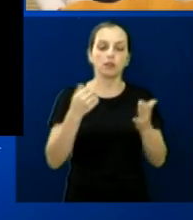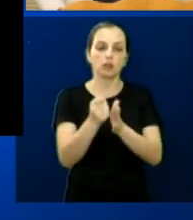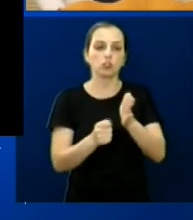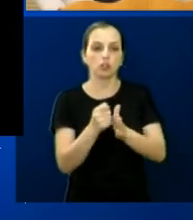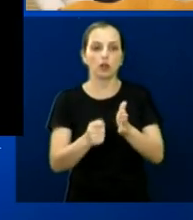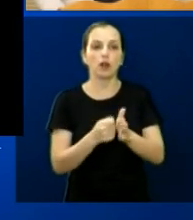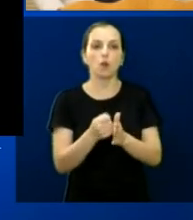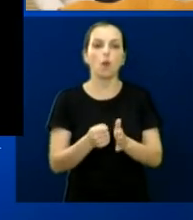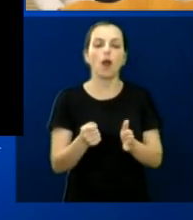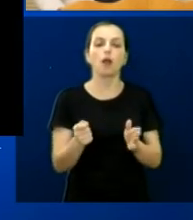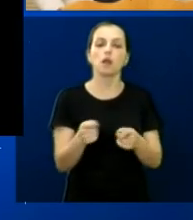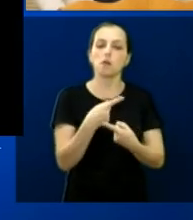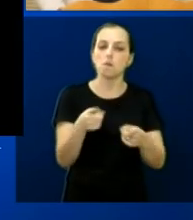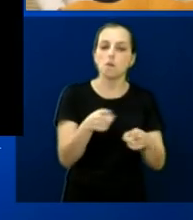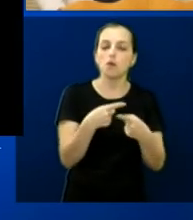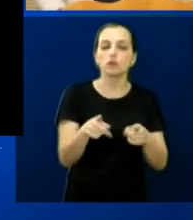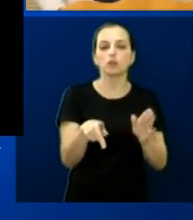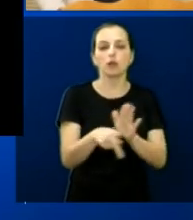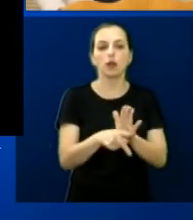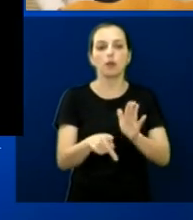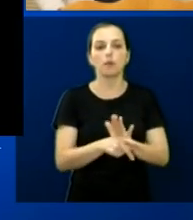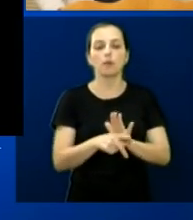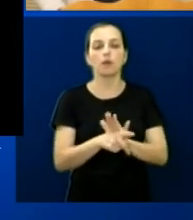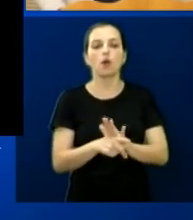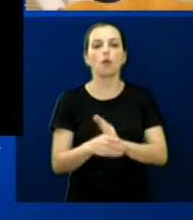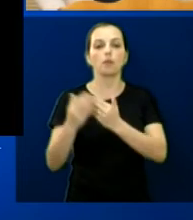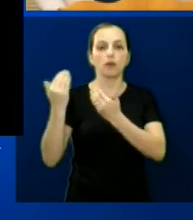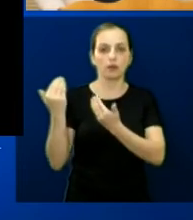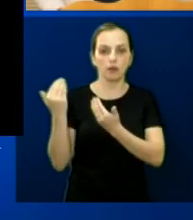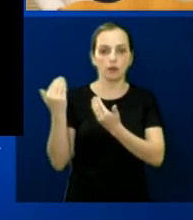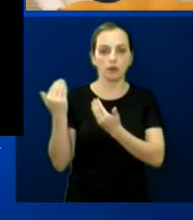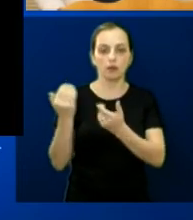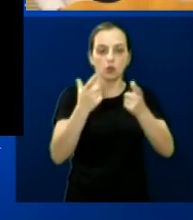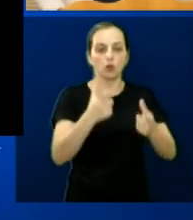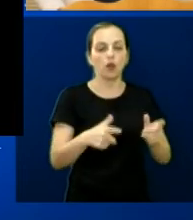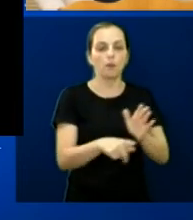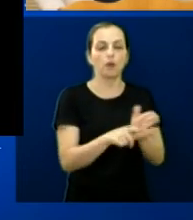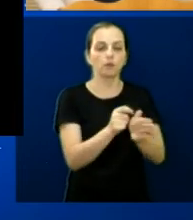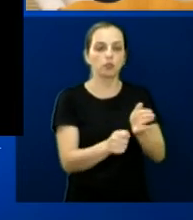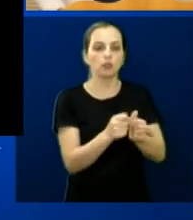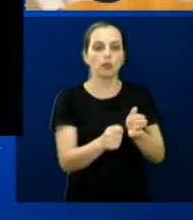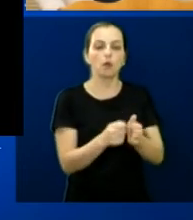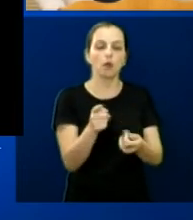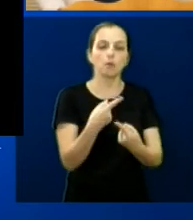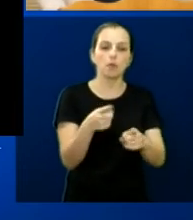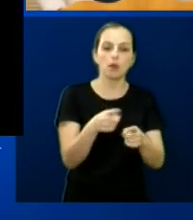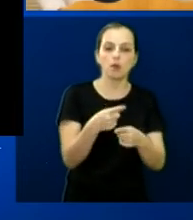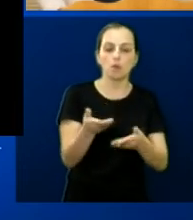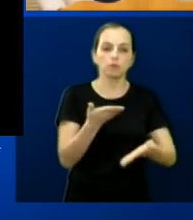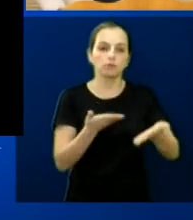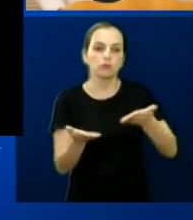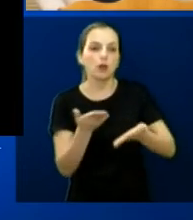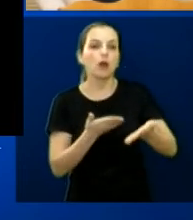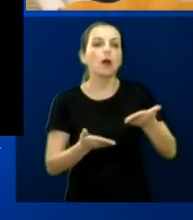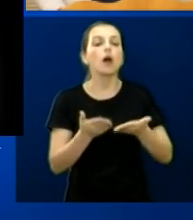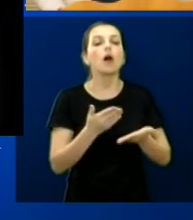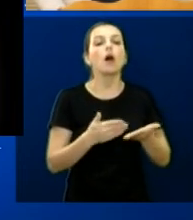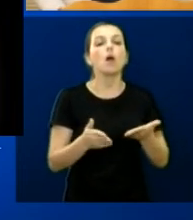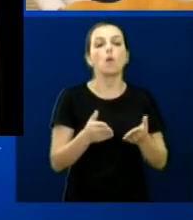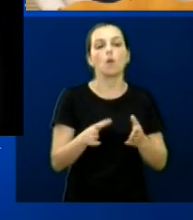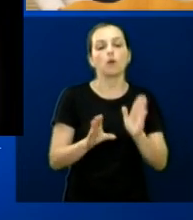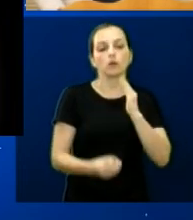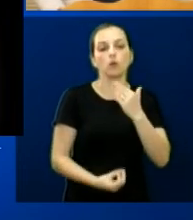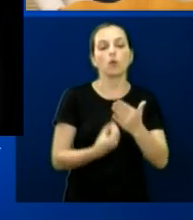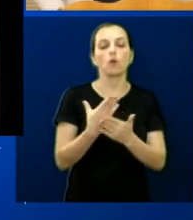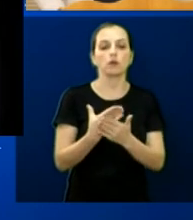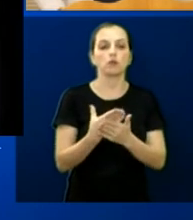20 com a apresentação do concerto Petrobras EPTV no CEAR. Os músicos demonstraram um enorme entrosamento artístico e pessoal e já vêm realizando